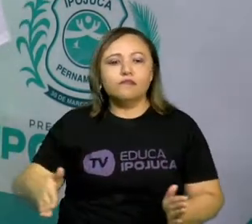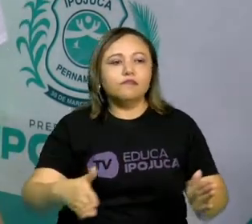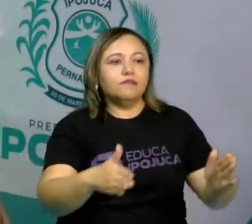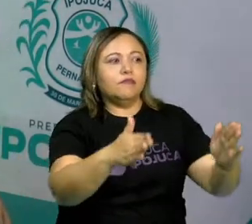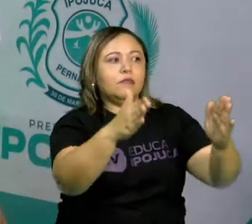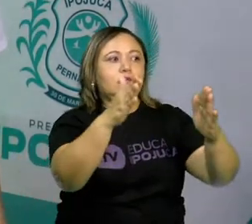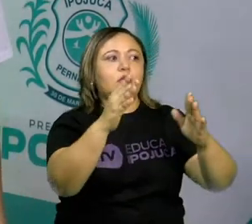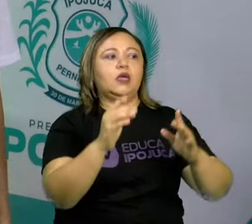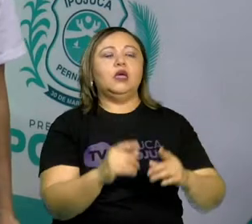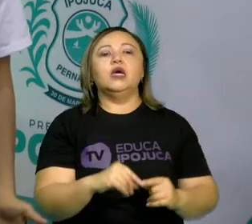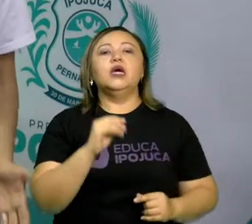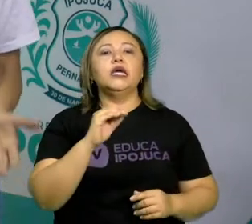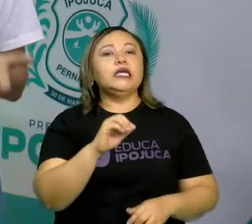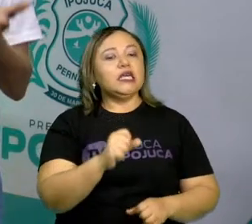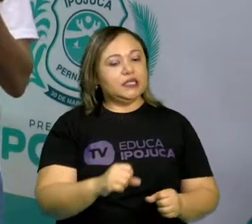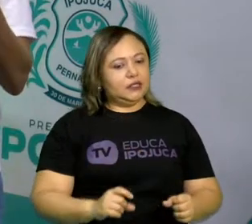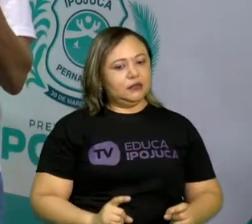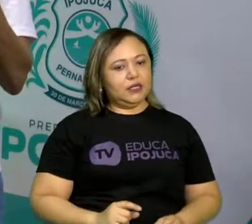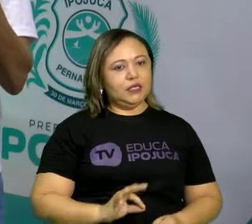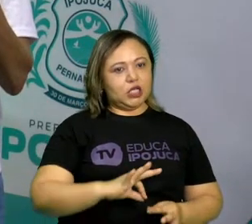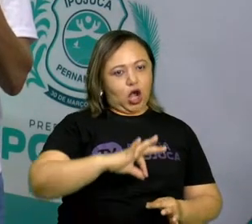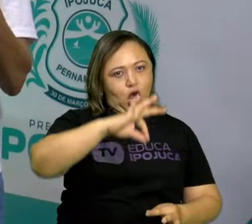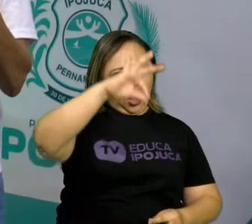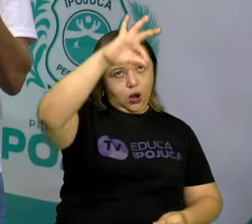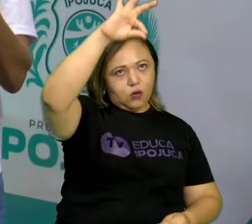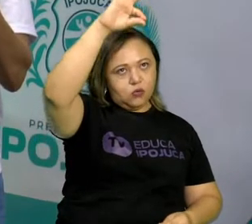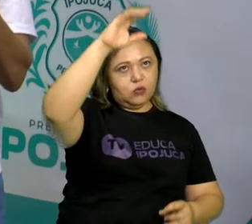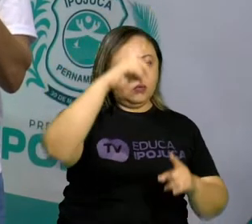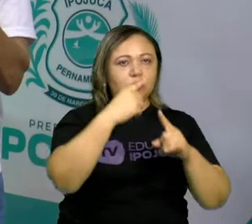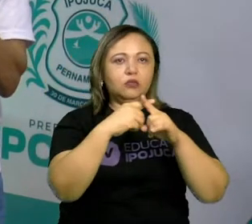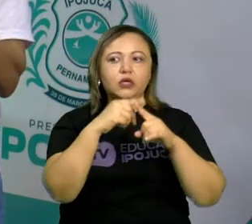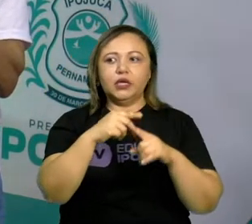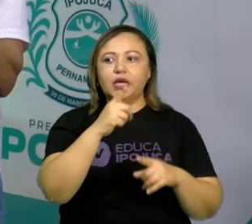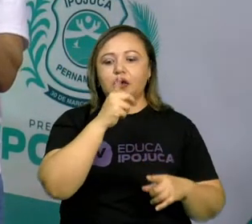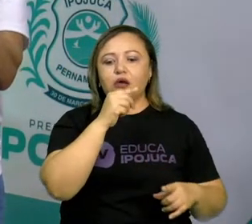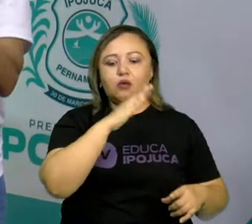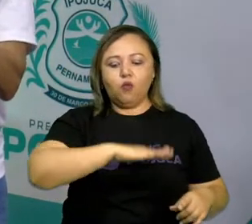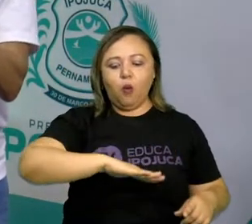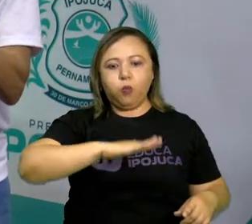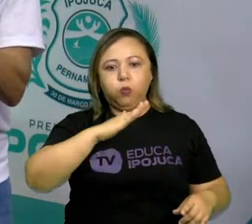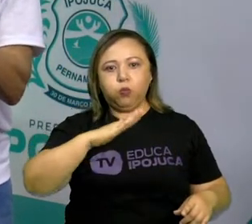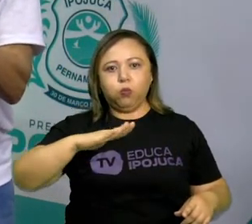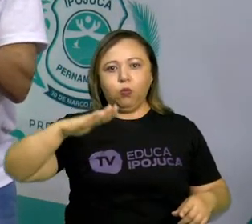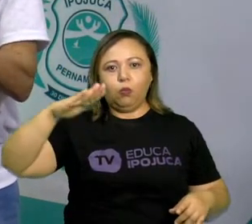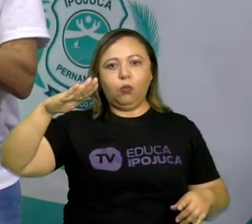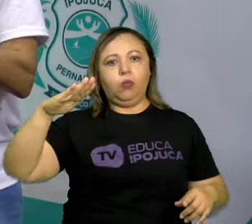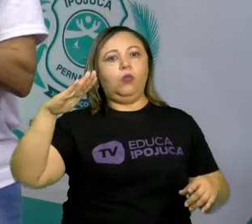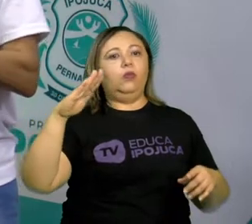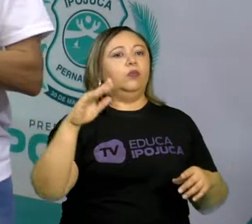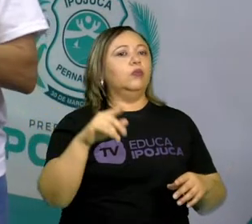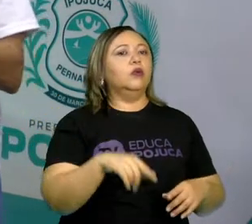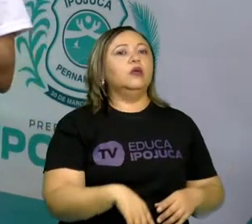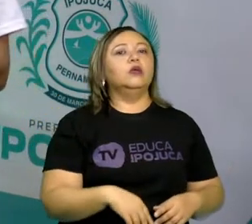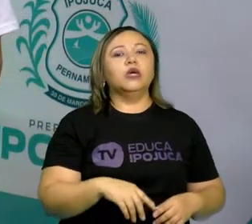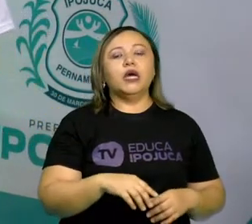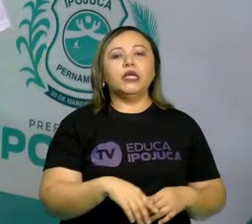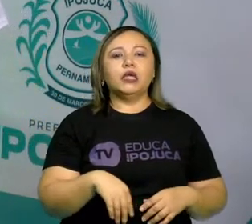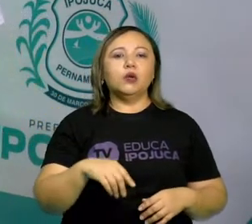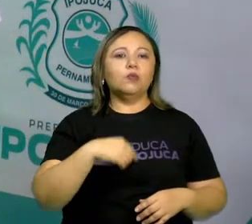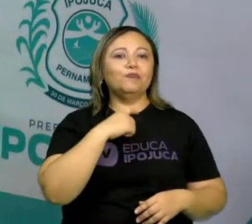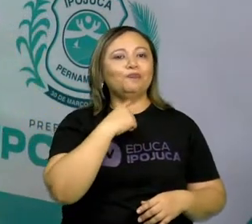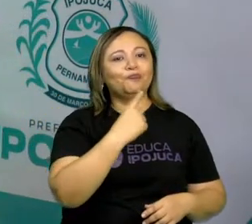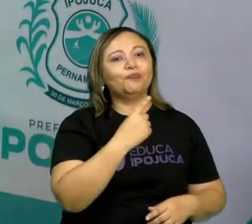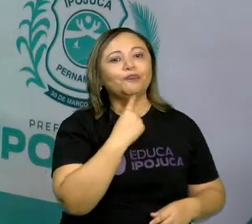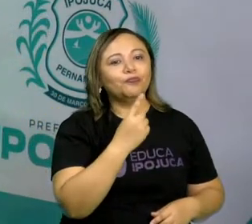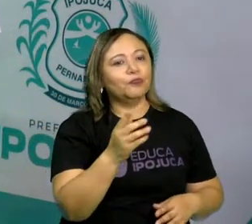porque quando chegar a enchente, o que é que vai fazer? A água não vai entrar dentro de casa e molhar as coisas que